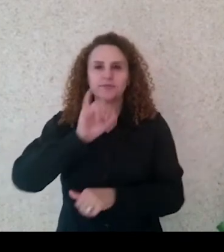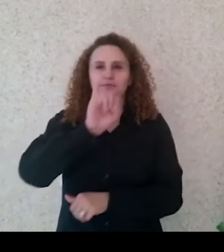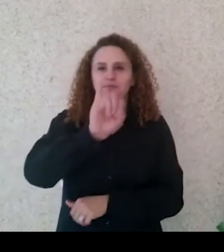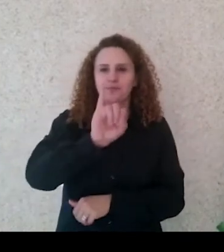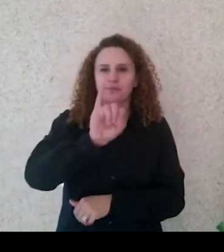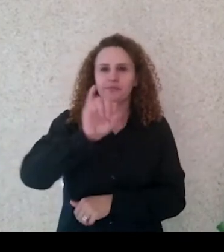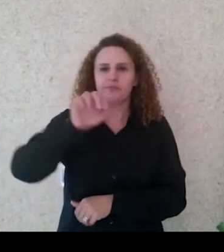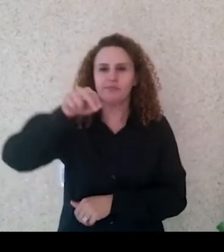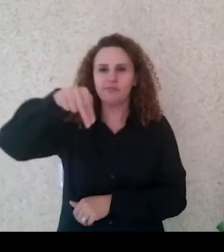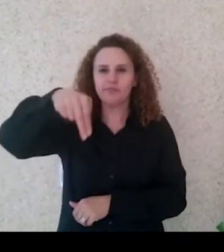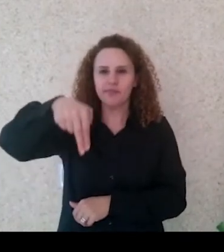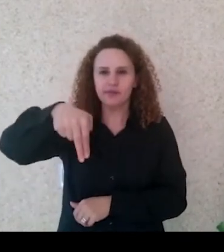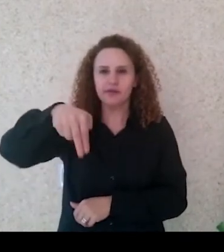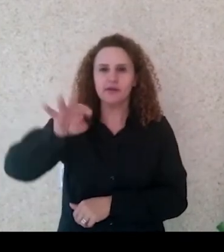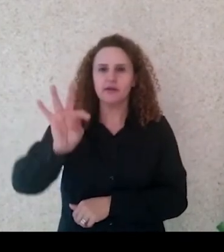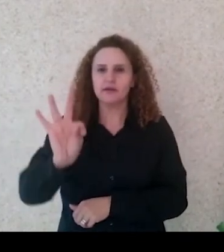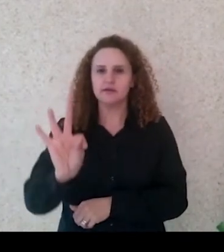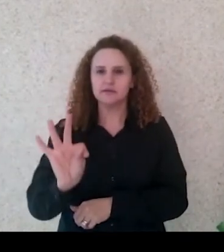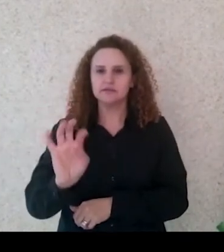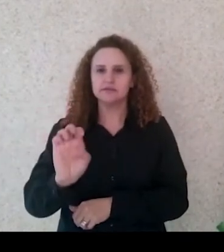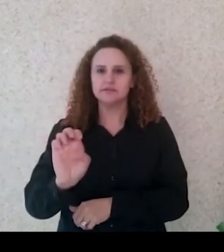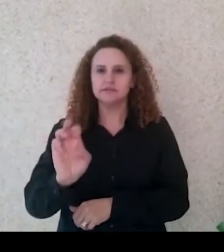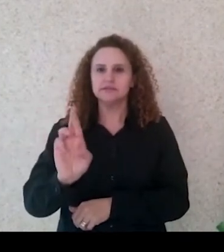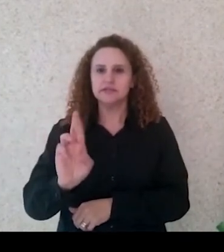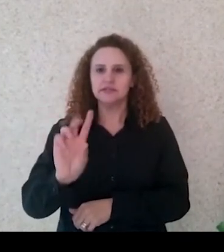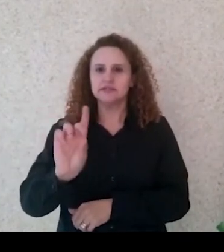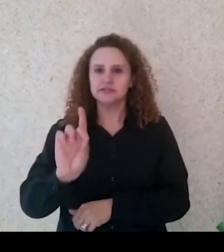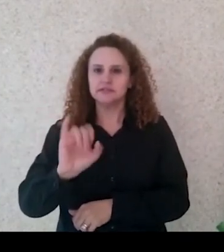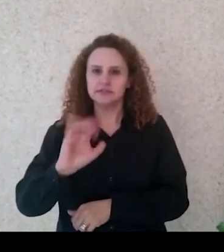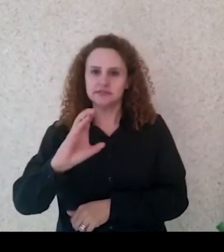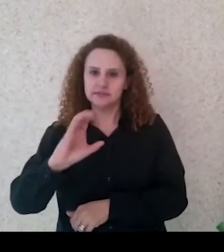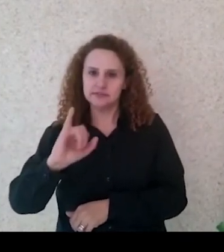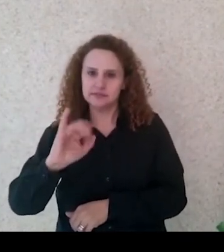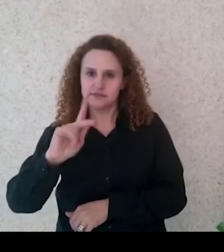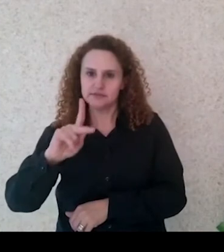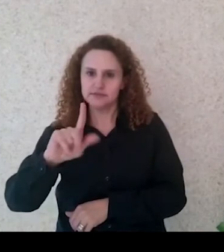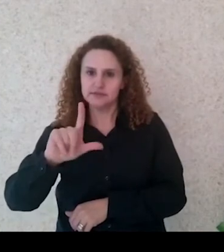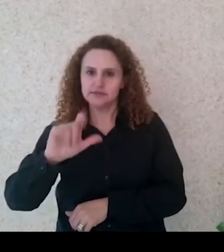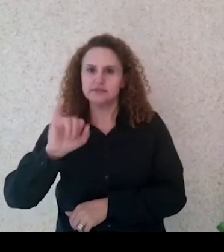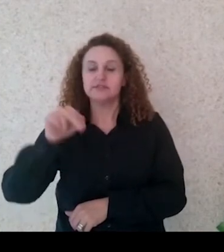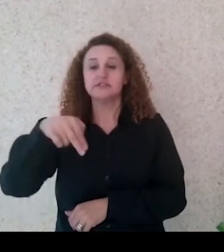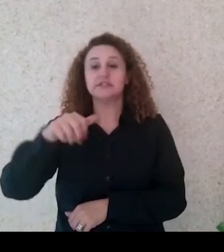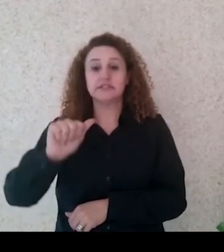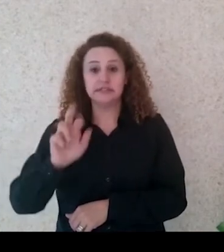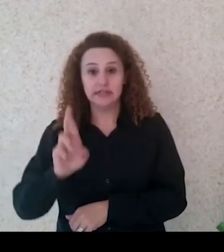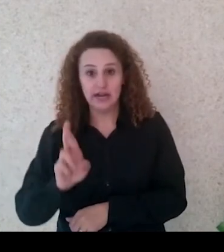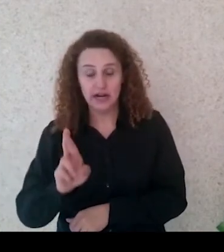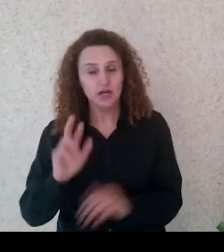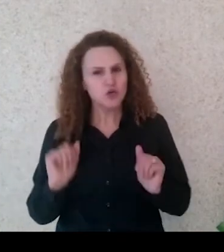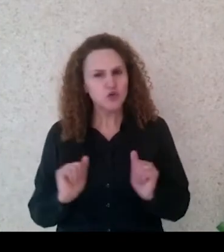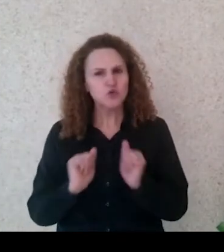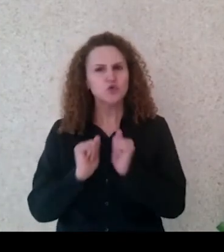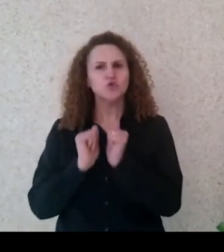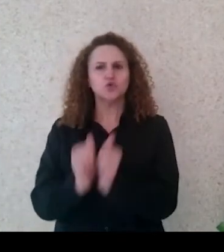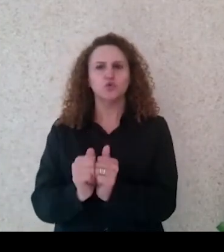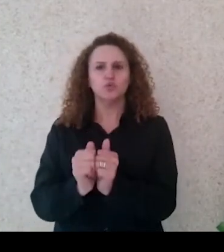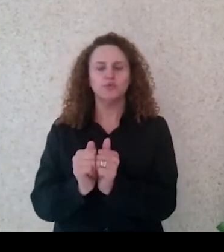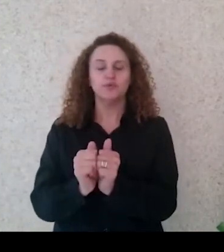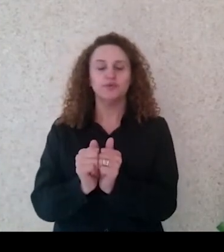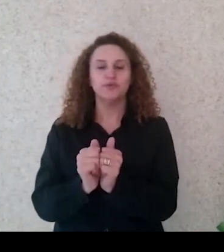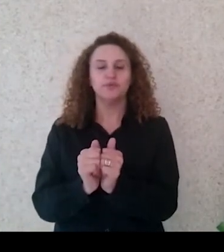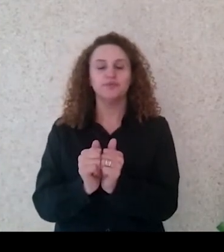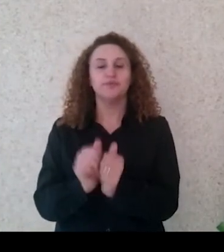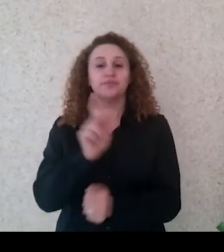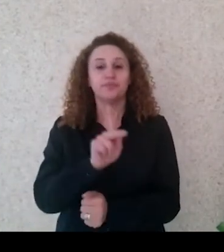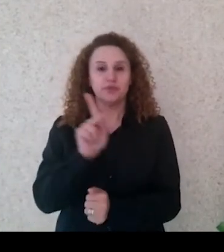Nós vamos, juntamente com a professora da disciplina